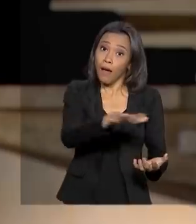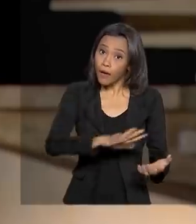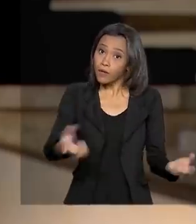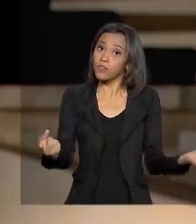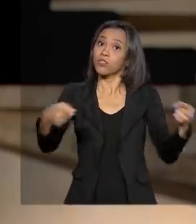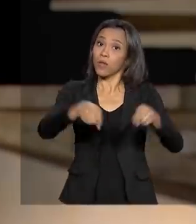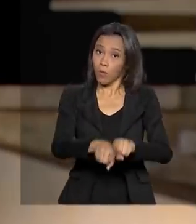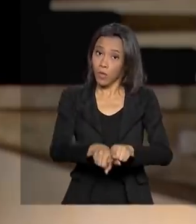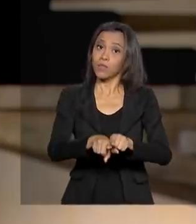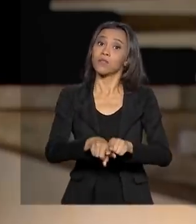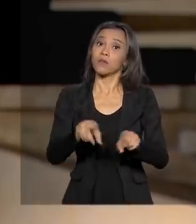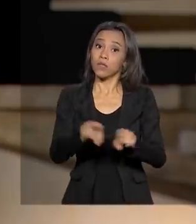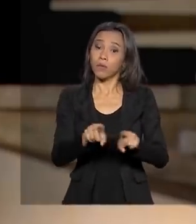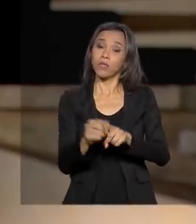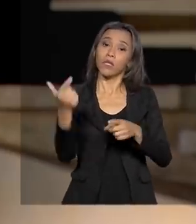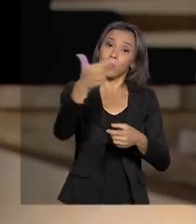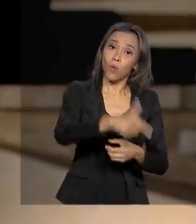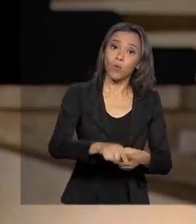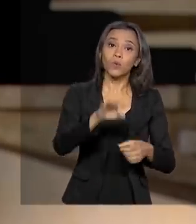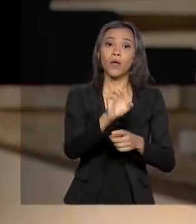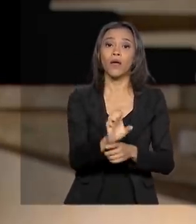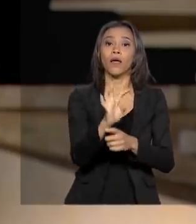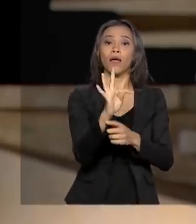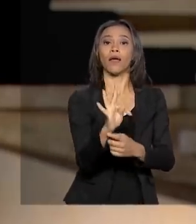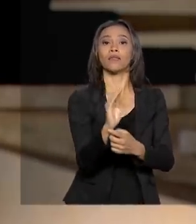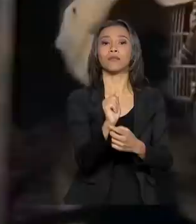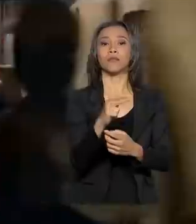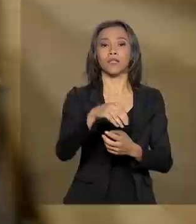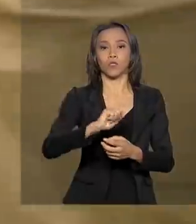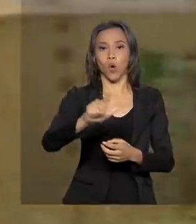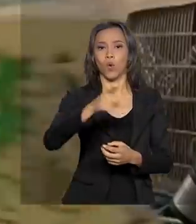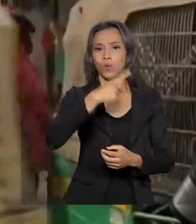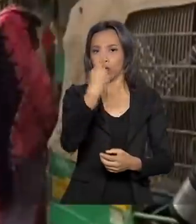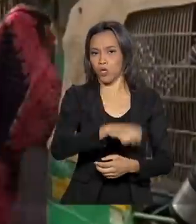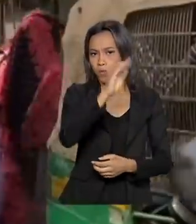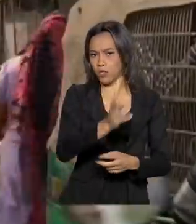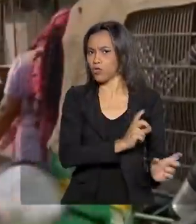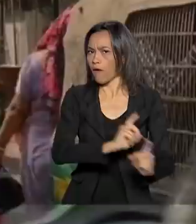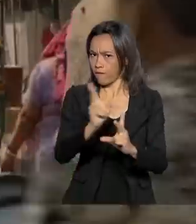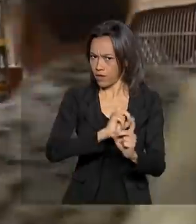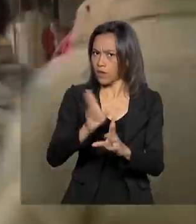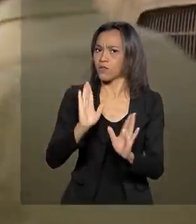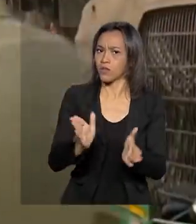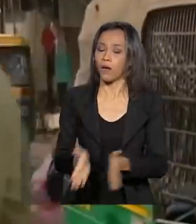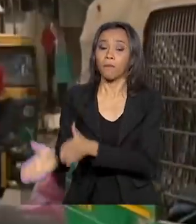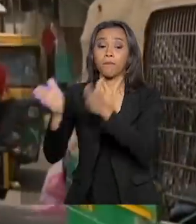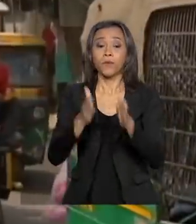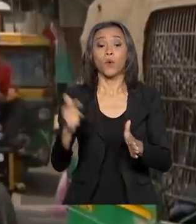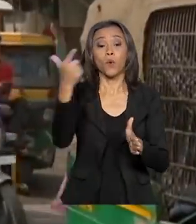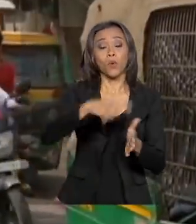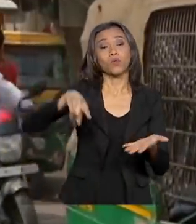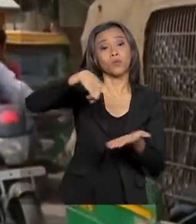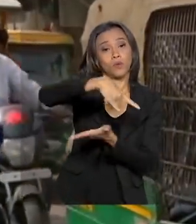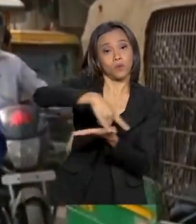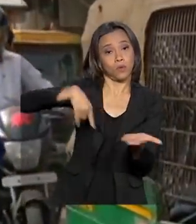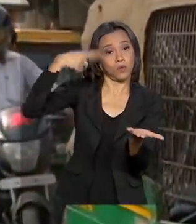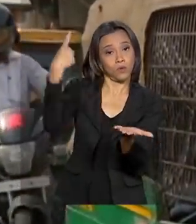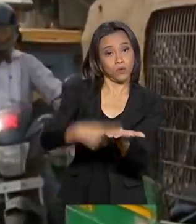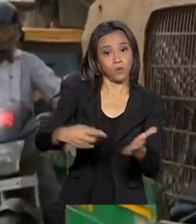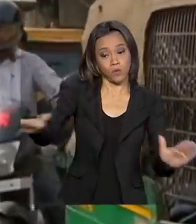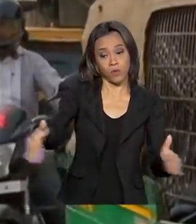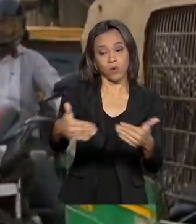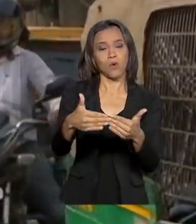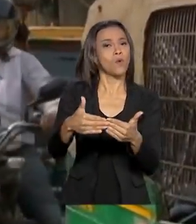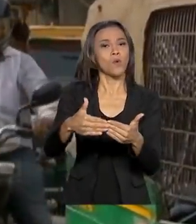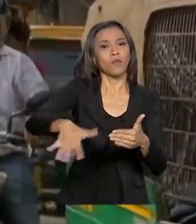tecnologias, como o etanol de segunda geração, que o Brasil já produz comercialmente. Outro destaque são os acordos de cooperação econômica, que